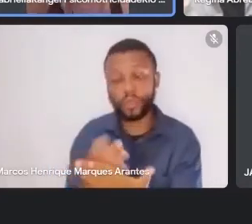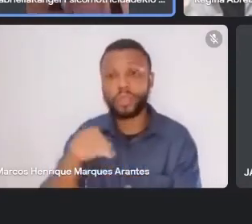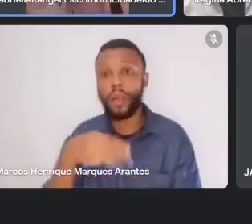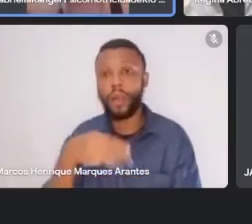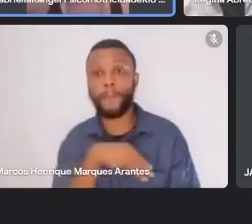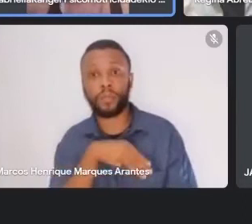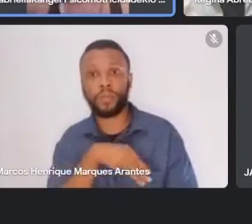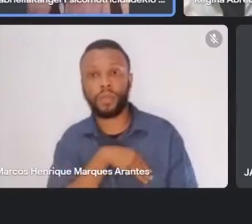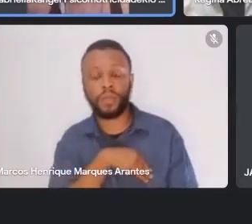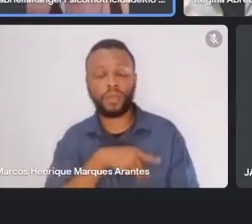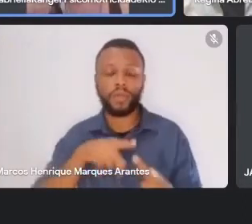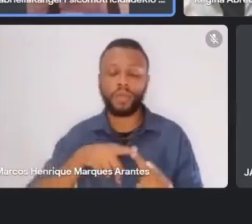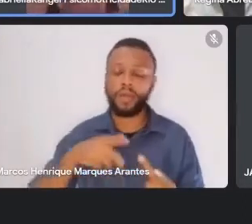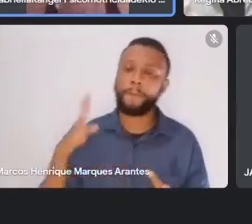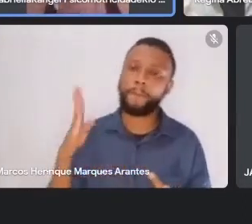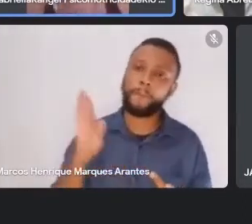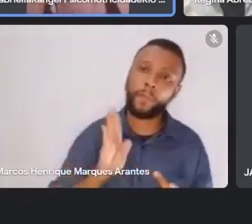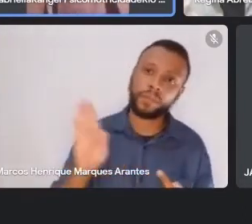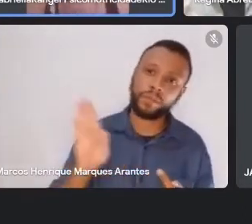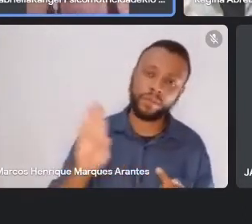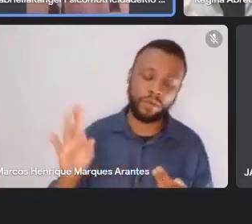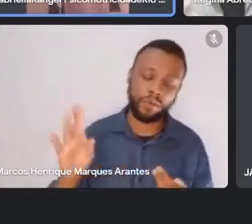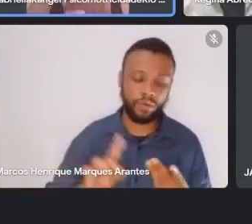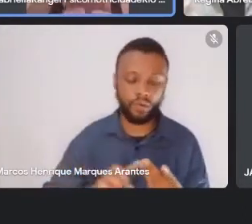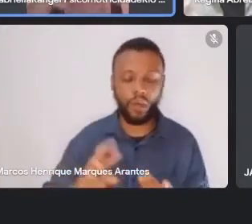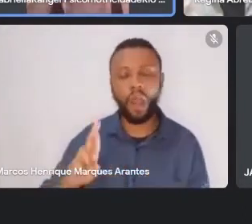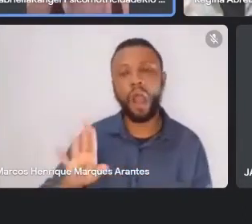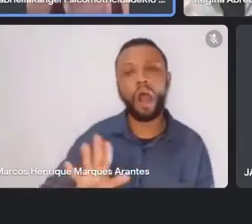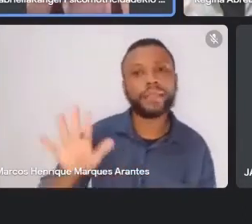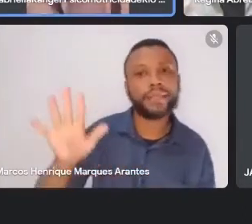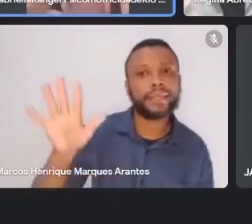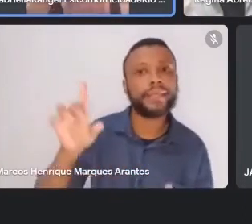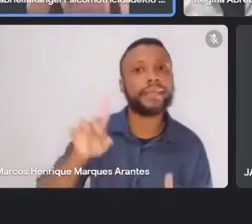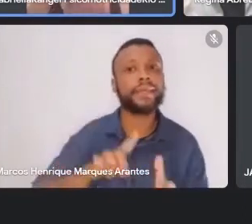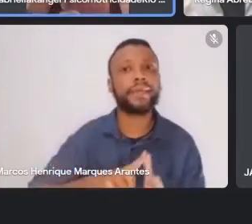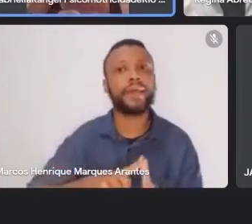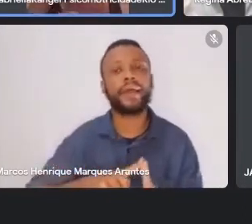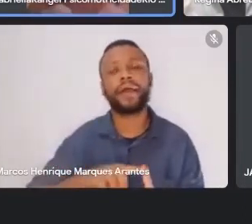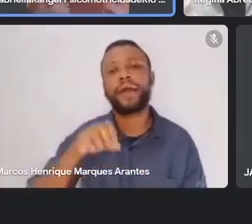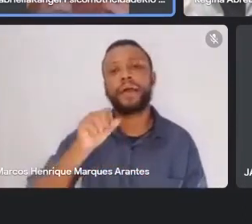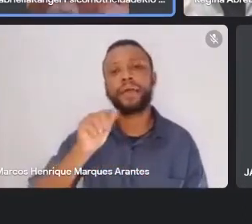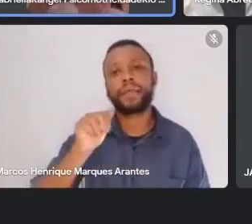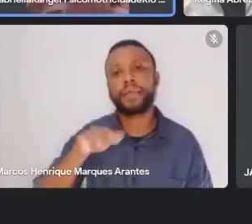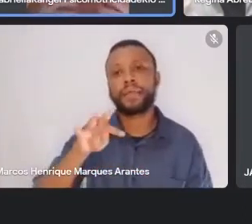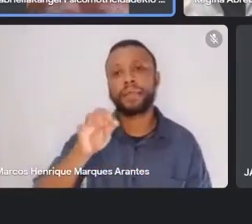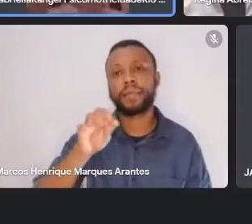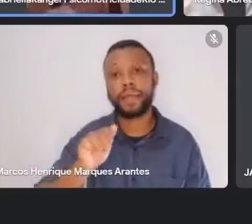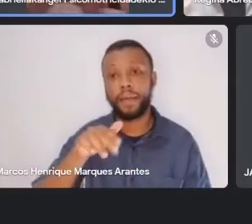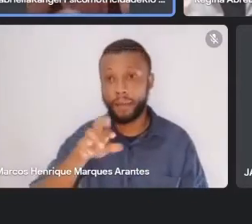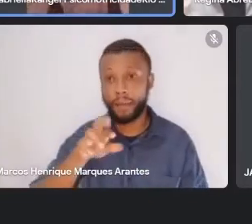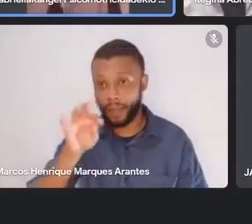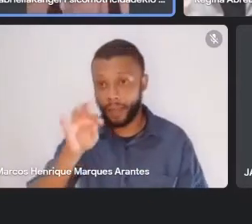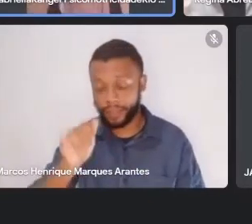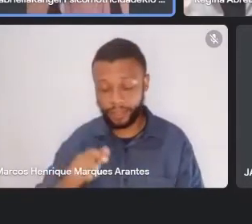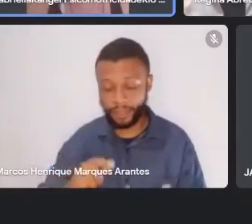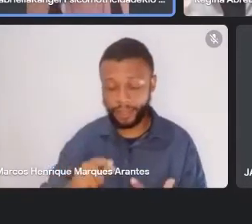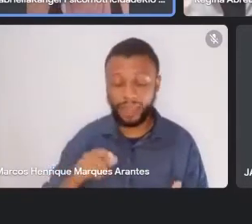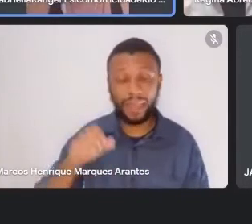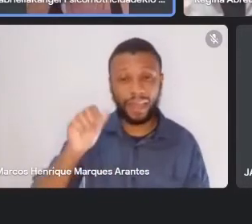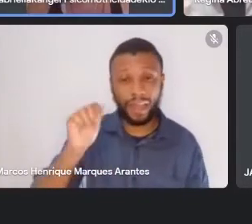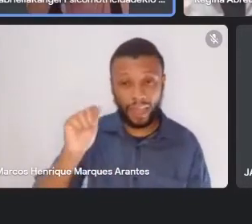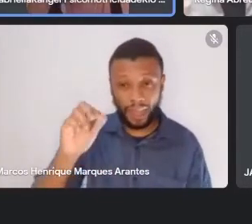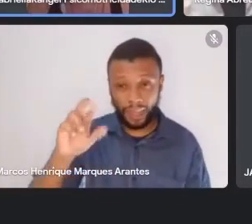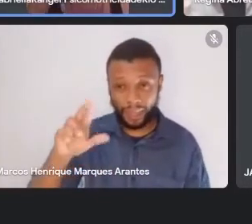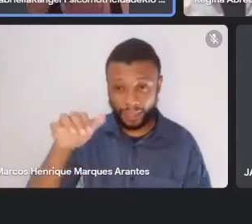Botafogo, Rocinha, Santa Marta, Acre, esteja, precisa estar dentro de